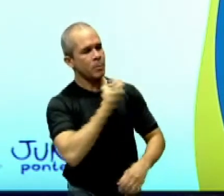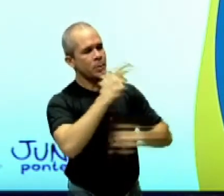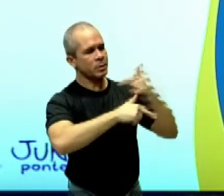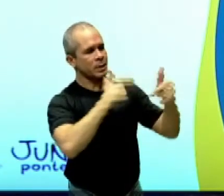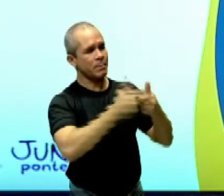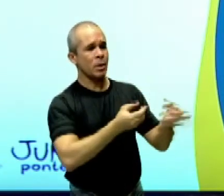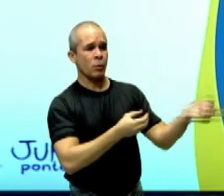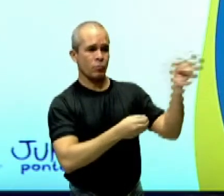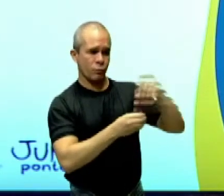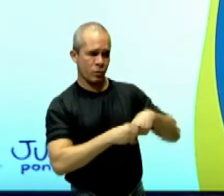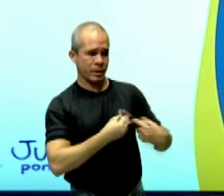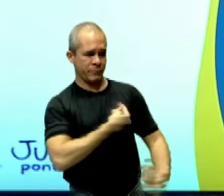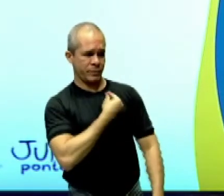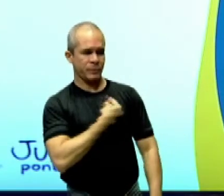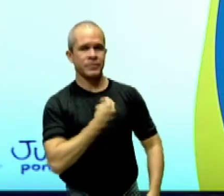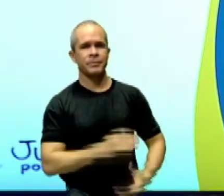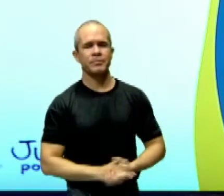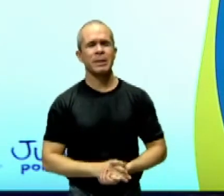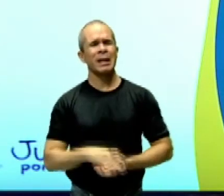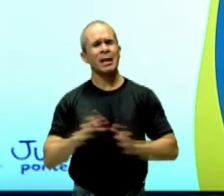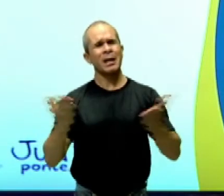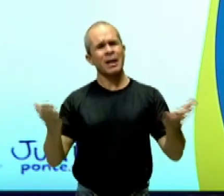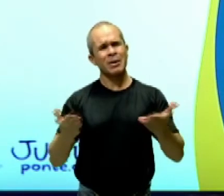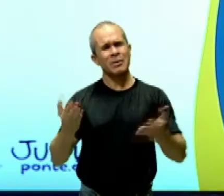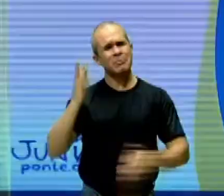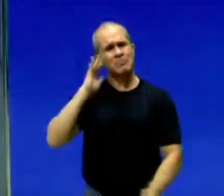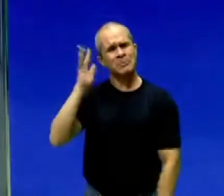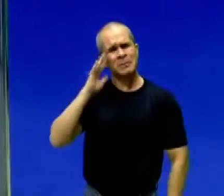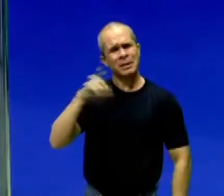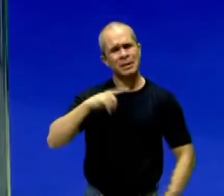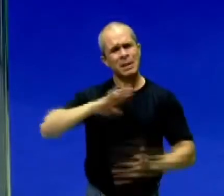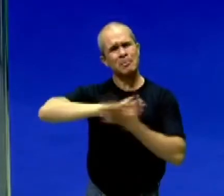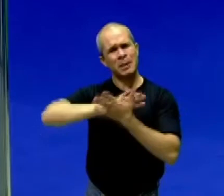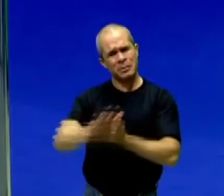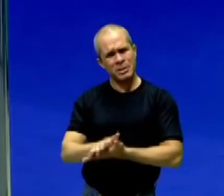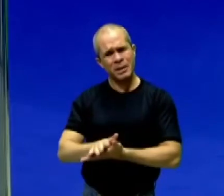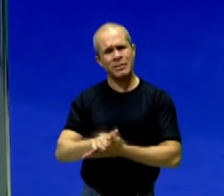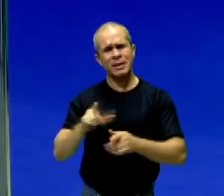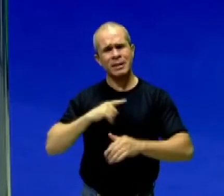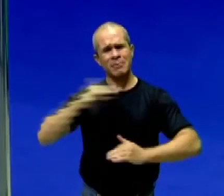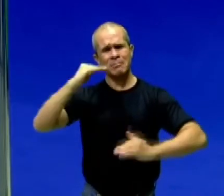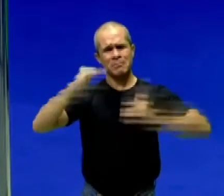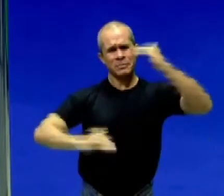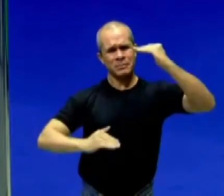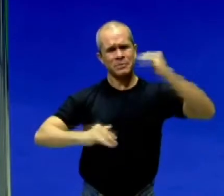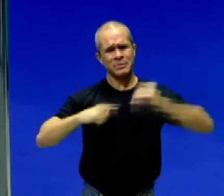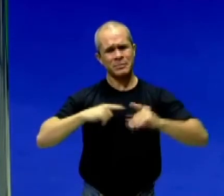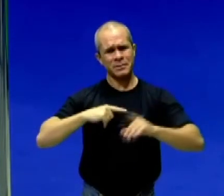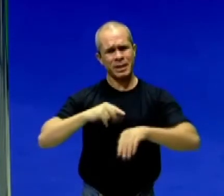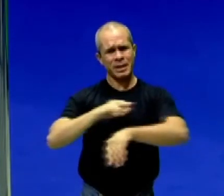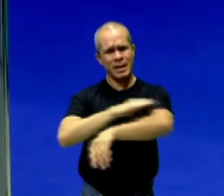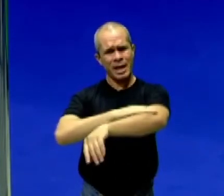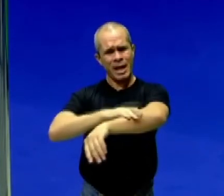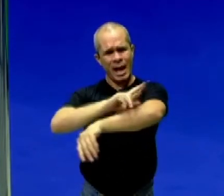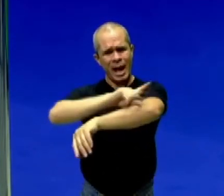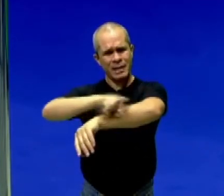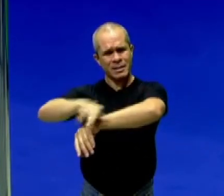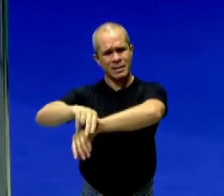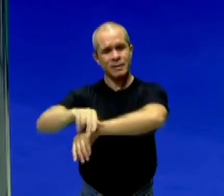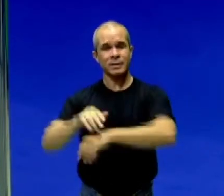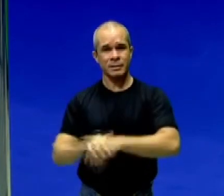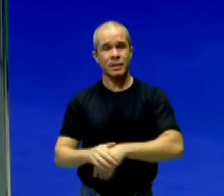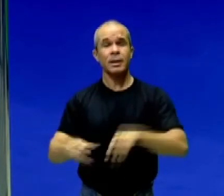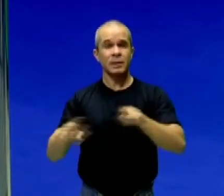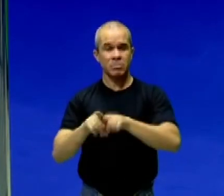e volta vivo. E aqui traz uma reflexão. Existe preconceito? Existe desigualdade racial? Com certeza. Assim como também